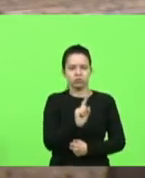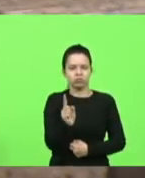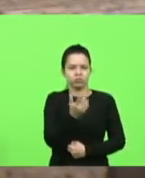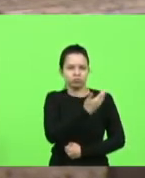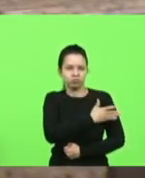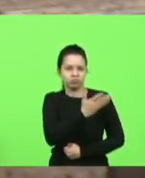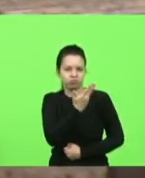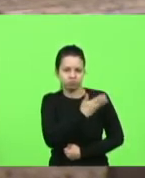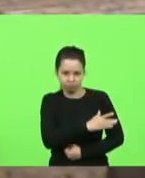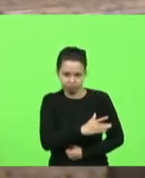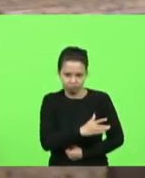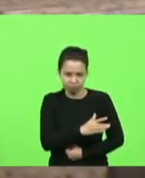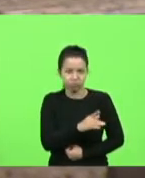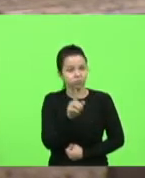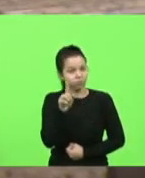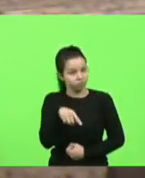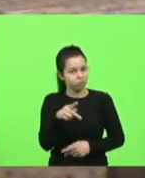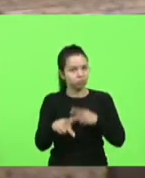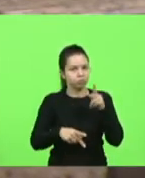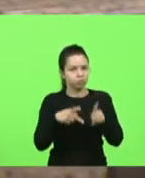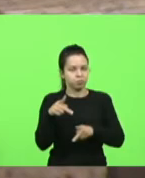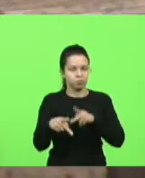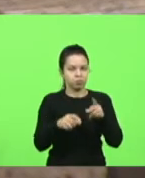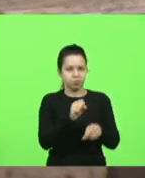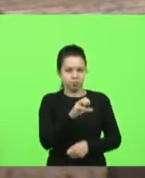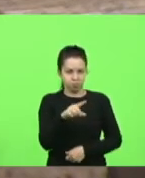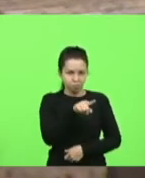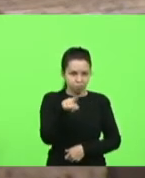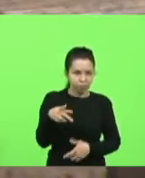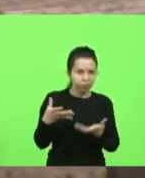é isso catarinenses que vocês querem para vocês